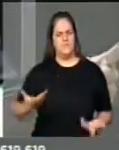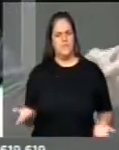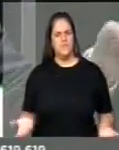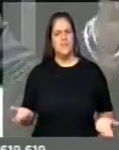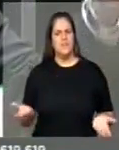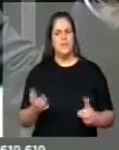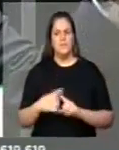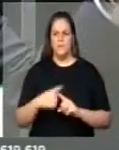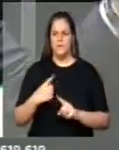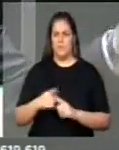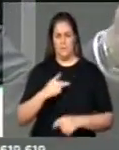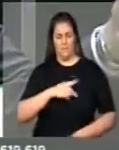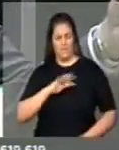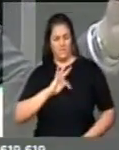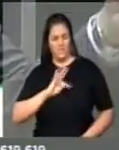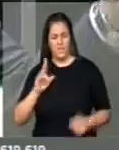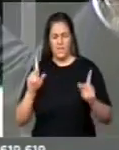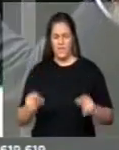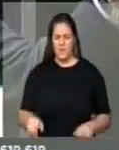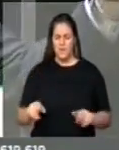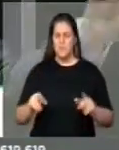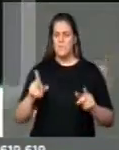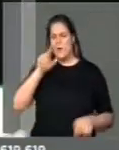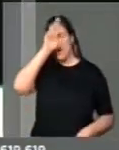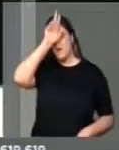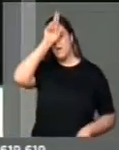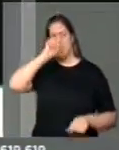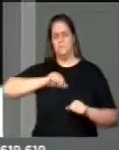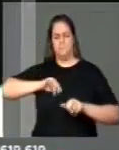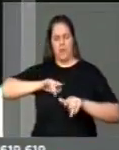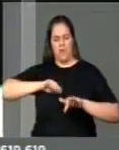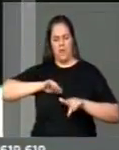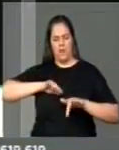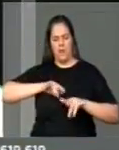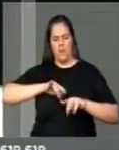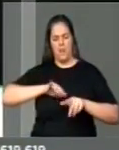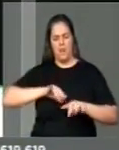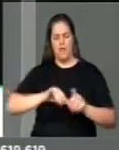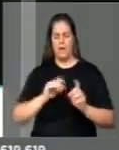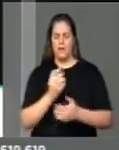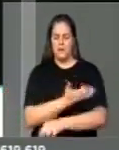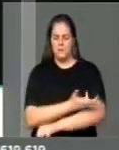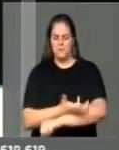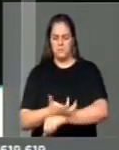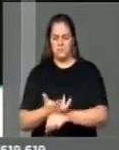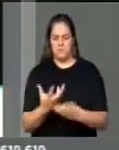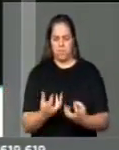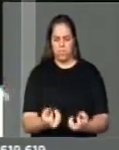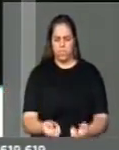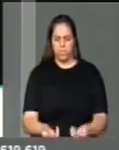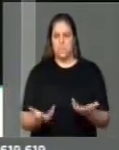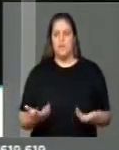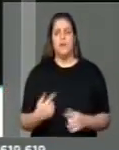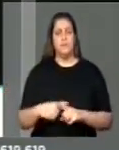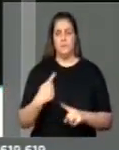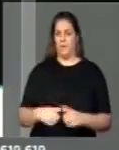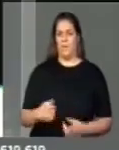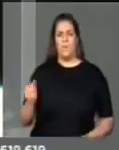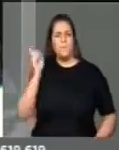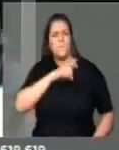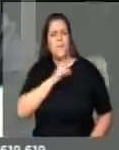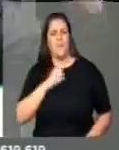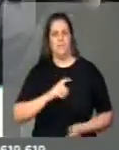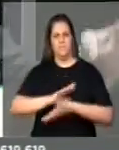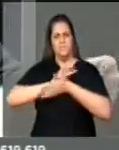PT passa é igual nuvem de gafanhoto, só sobra o talo da planta. E fica com mentira, com